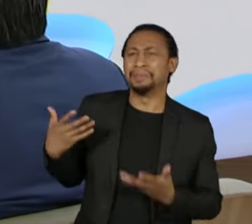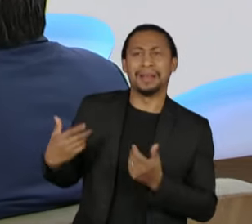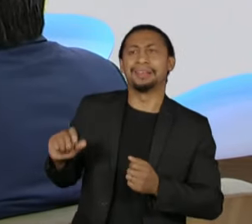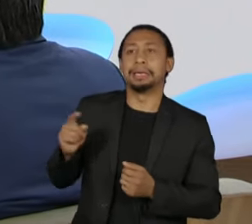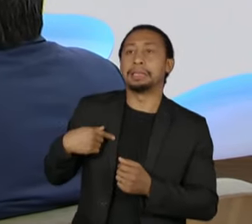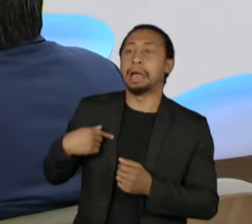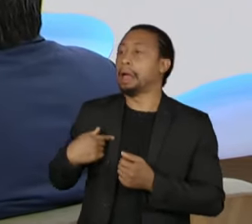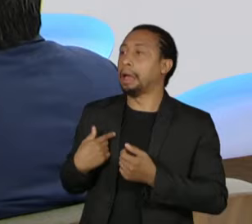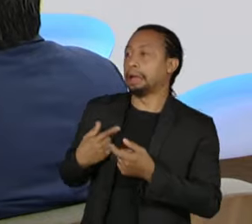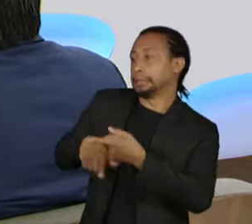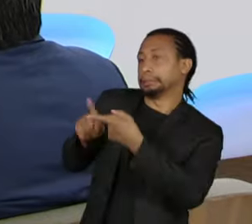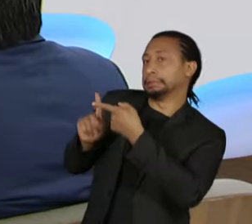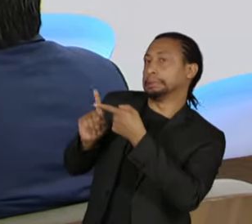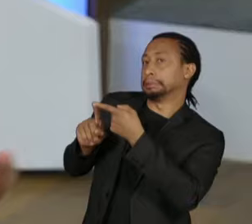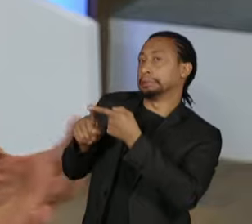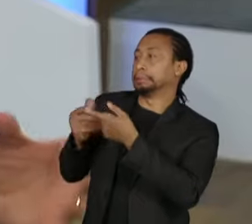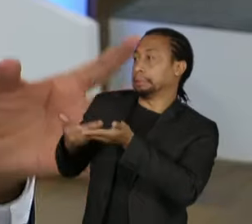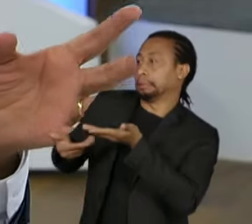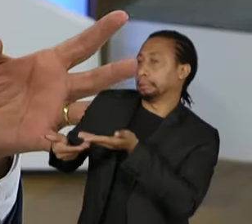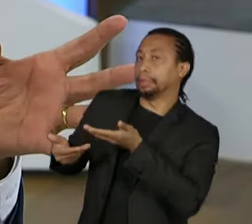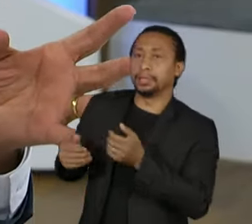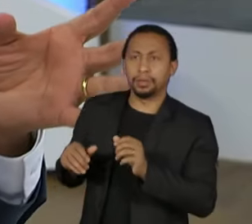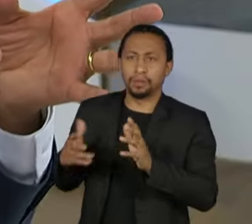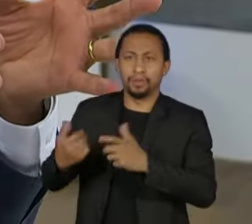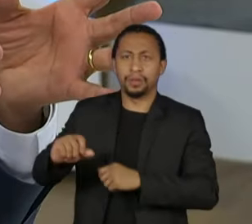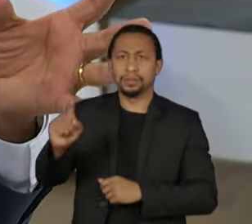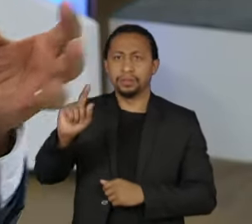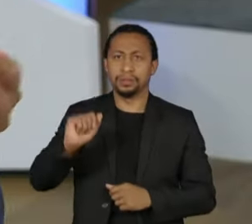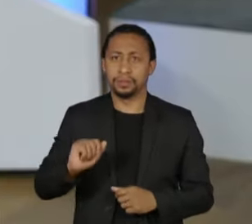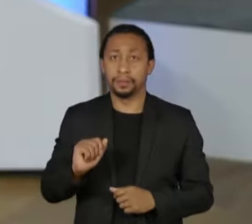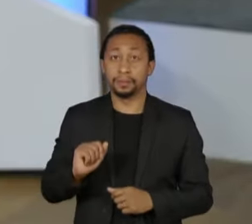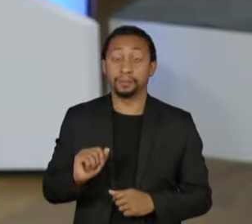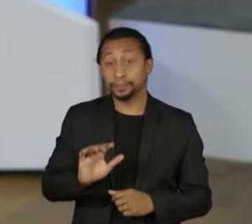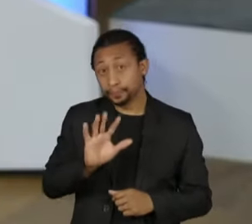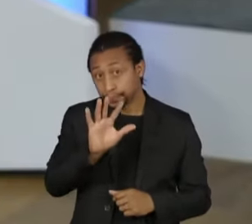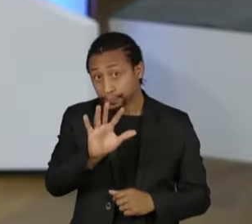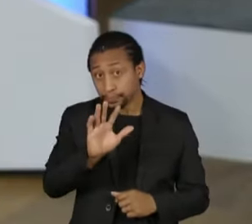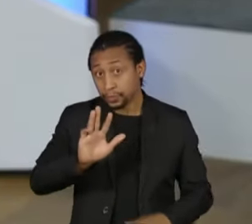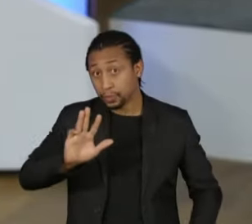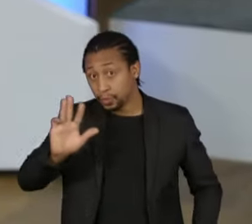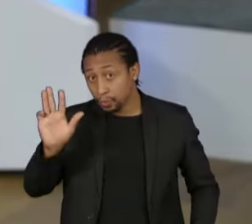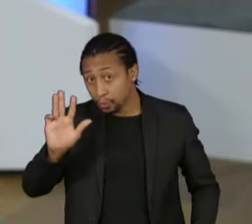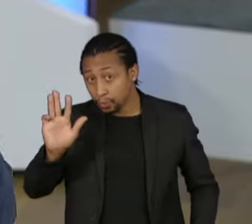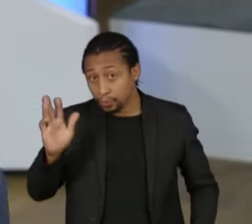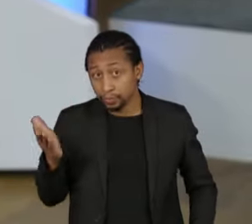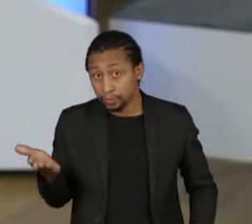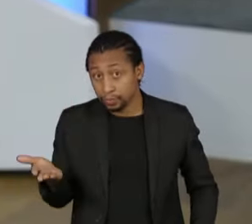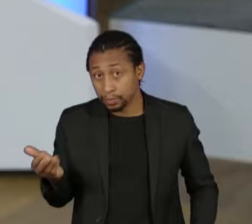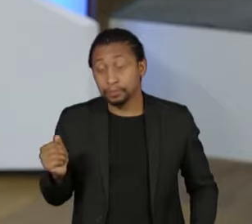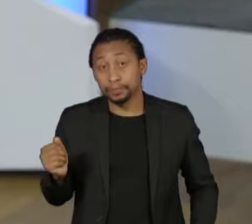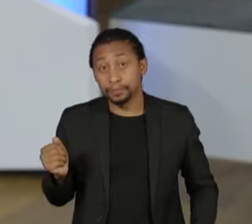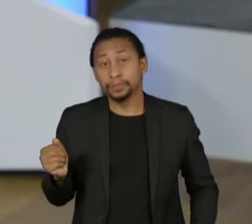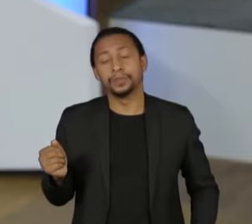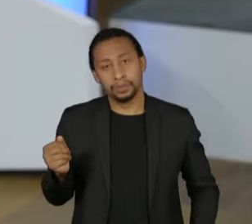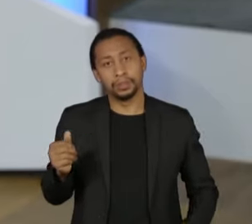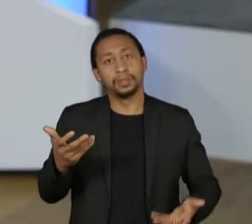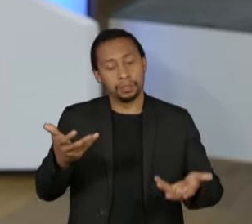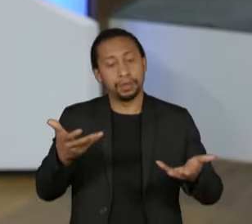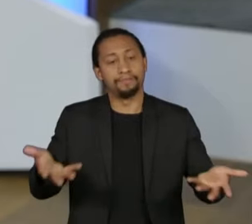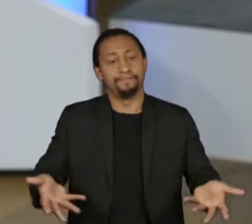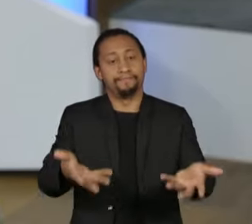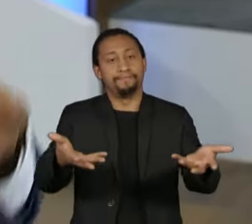trabalha com uma valorização do Congresso Nacional.